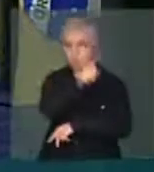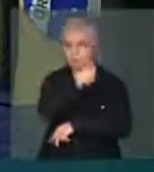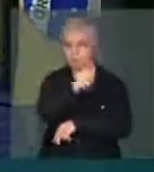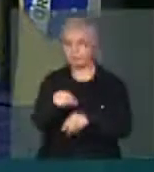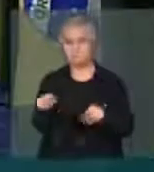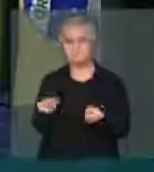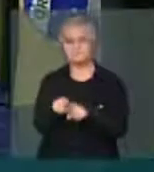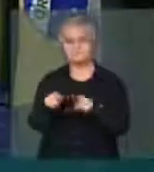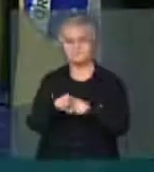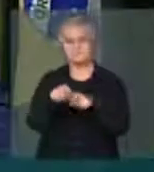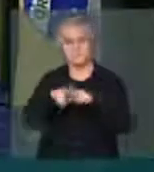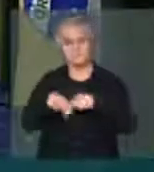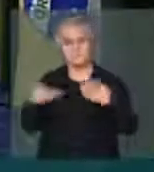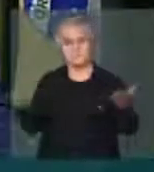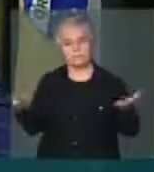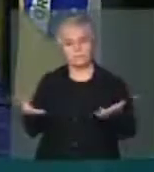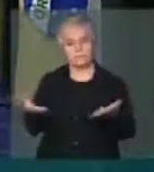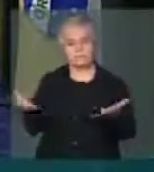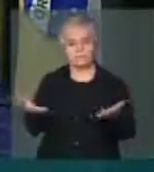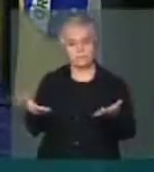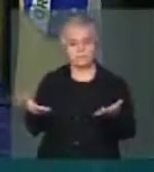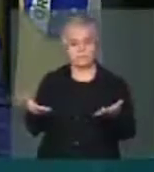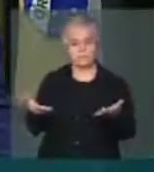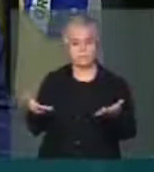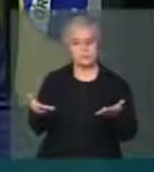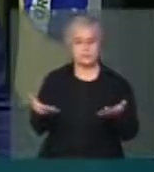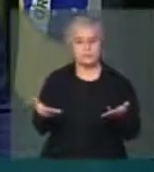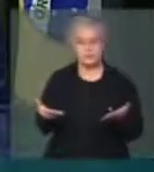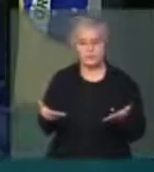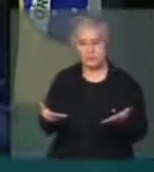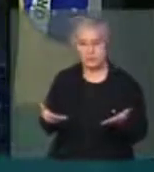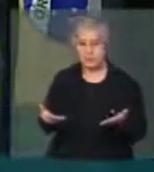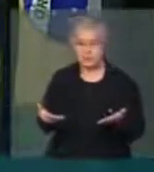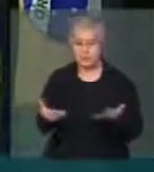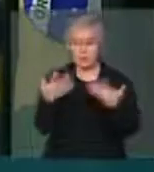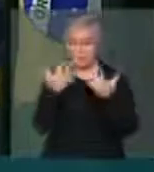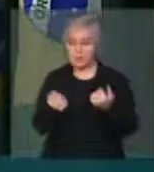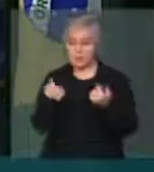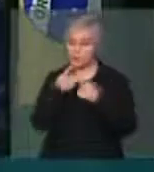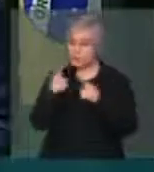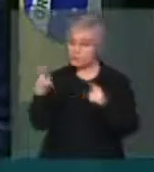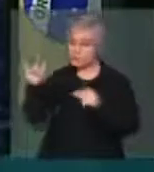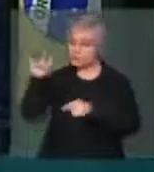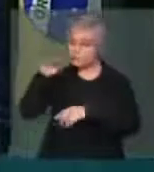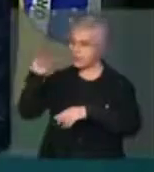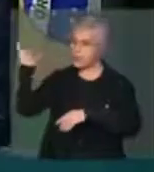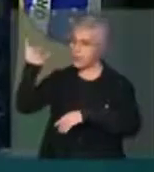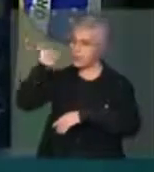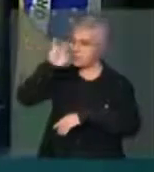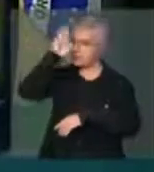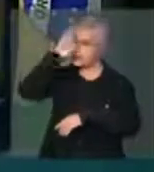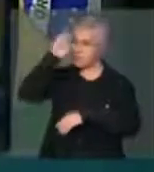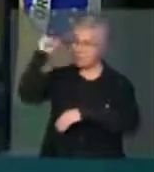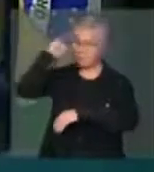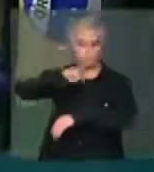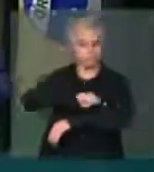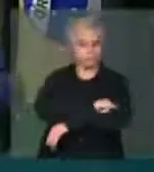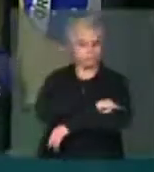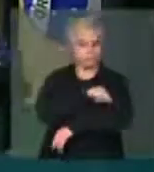a esse ato onde, mais do que não permitir a chegada de uma aeronave militar brasileira,